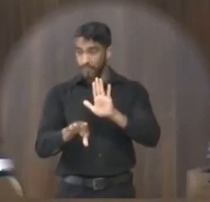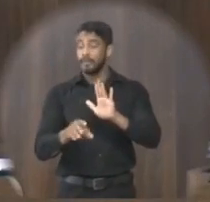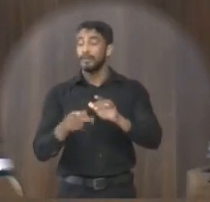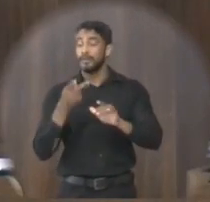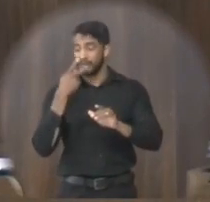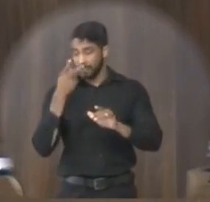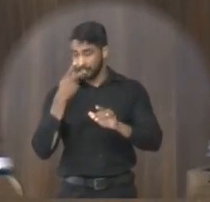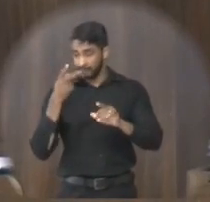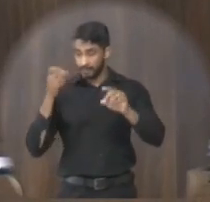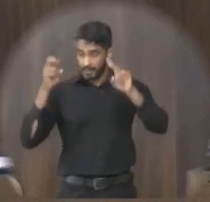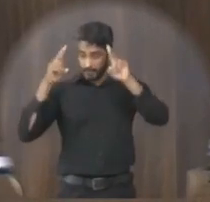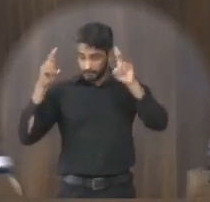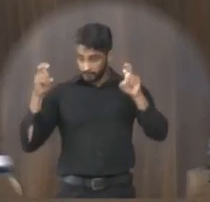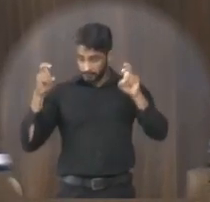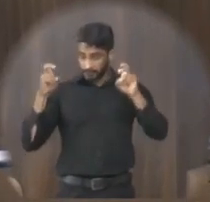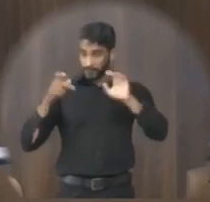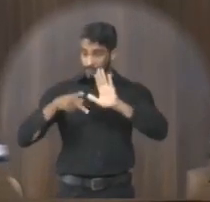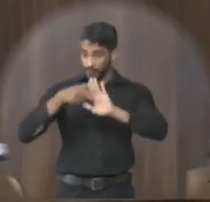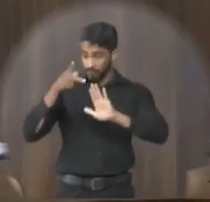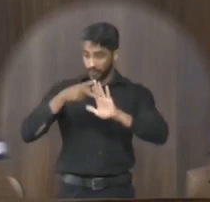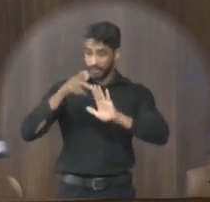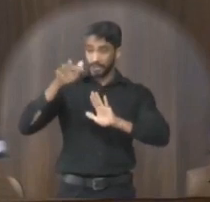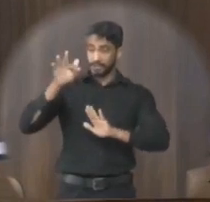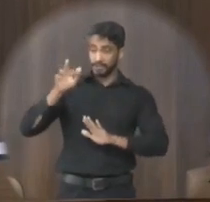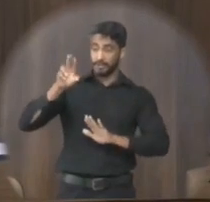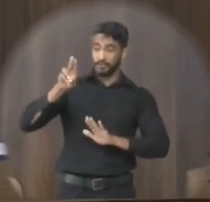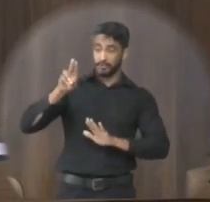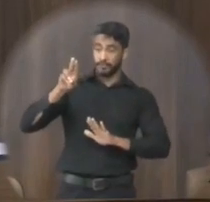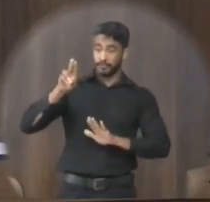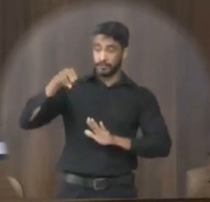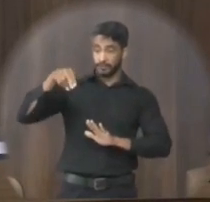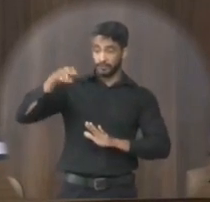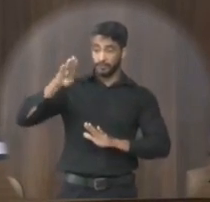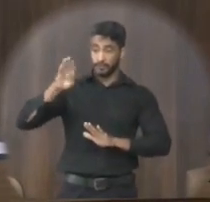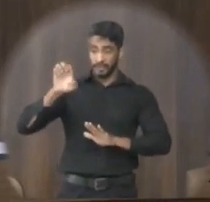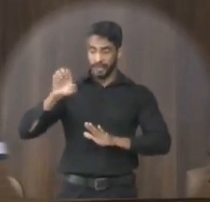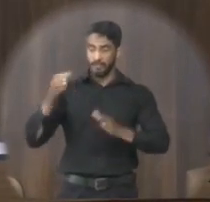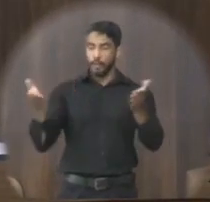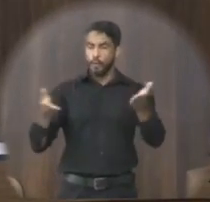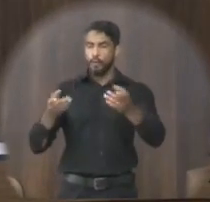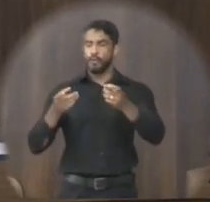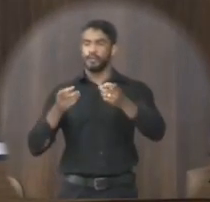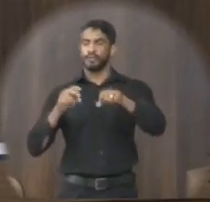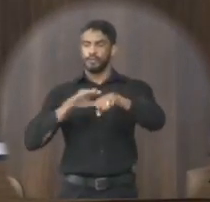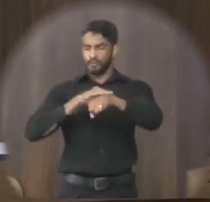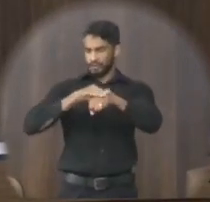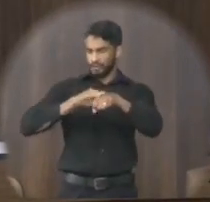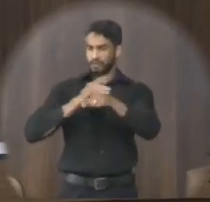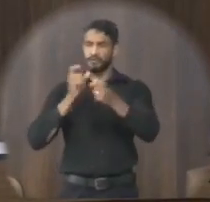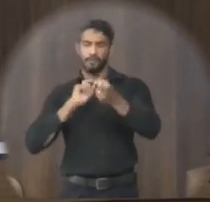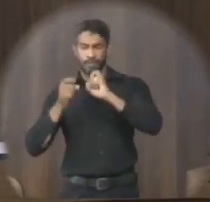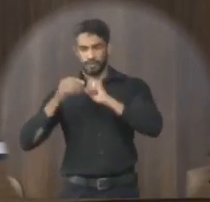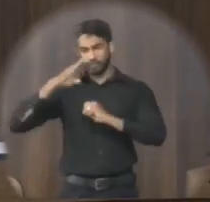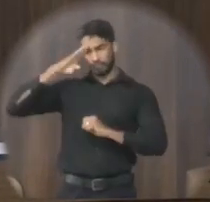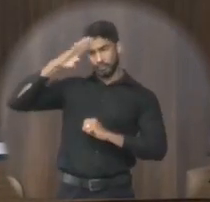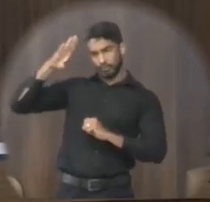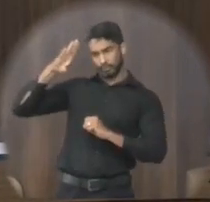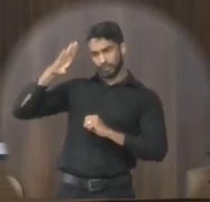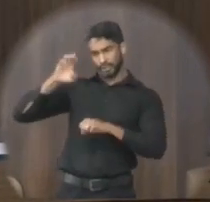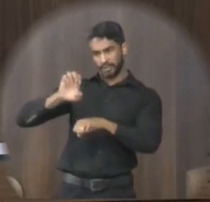que diz respeito do anteprojeto sobre o Fundeb hoje eu estive em reunião com o chefe do executivo com a equipe dele